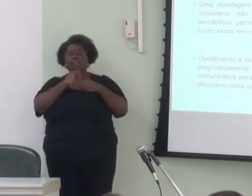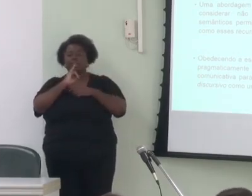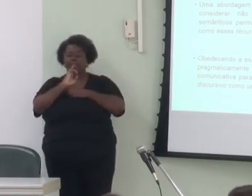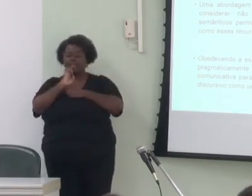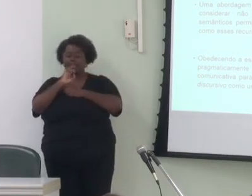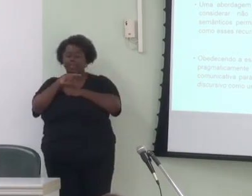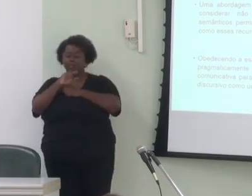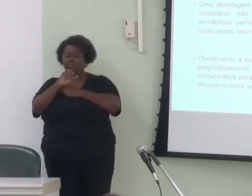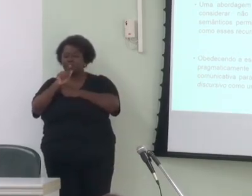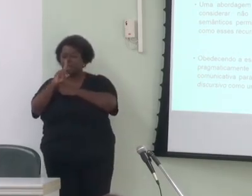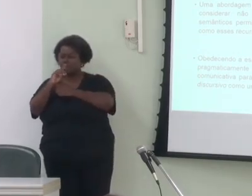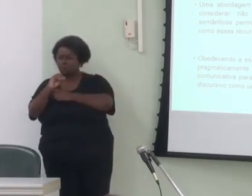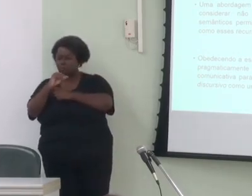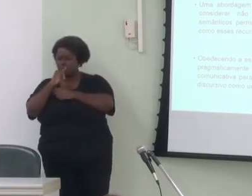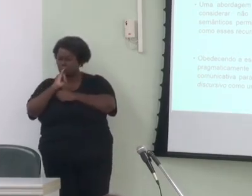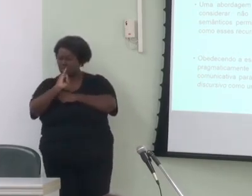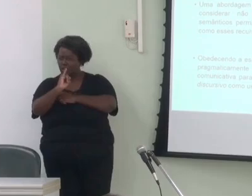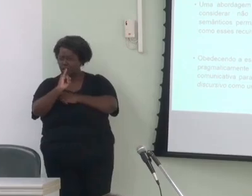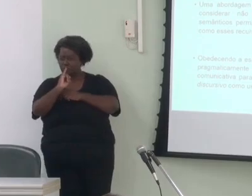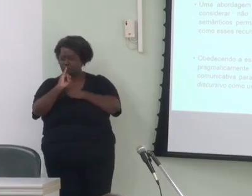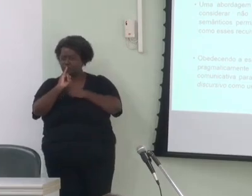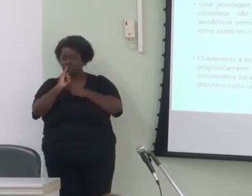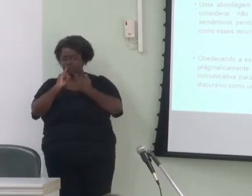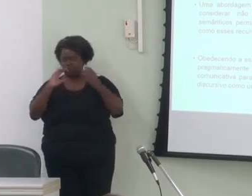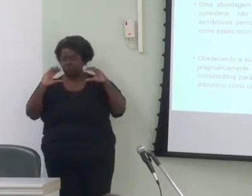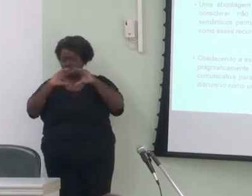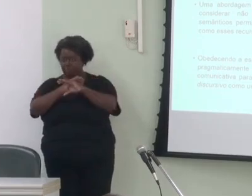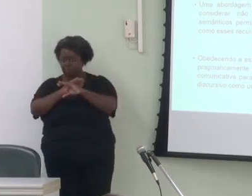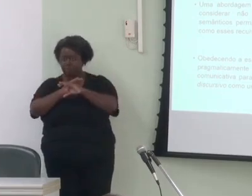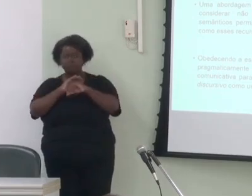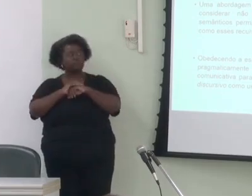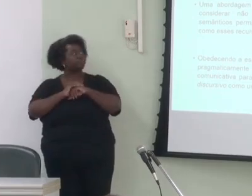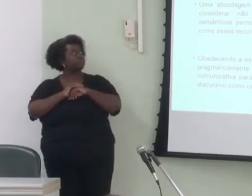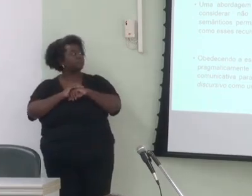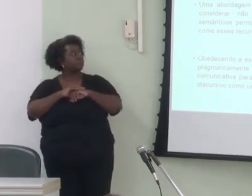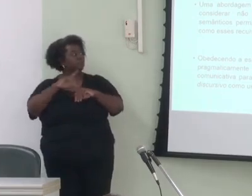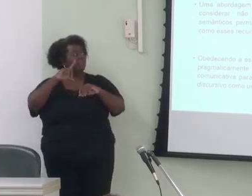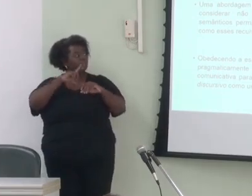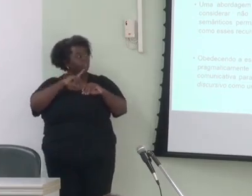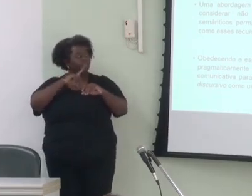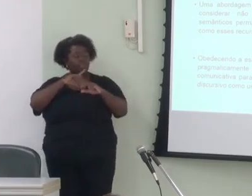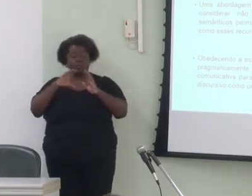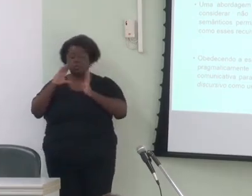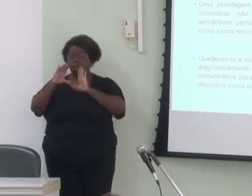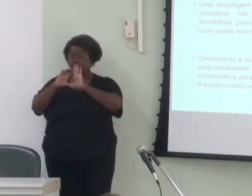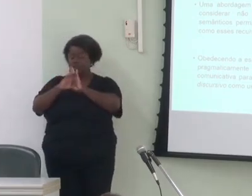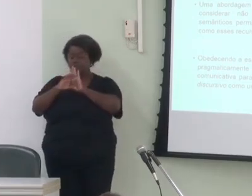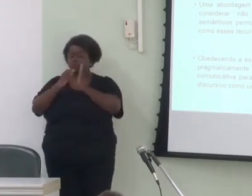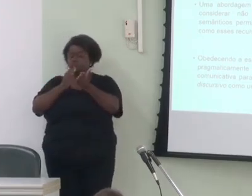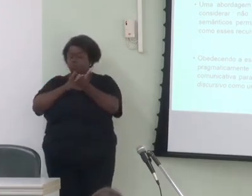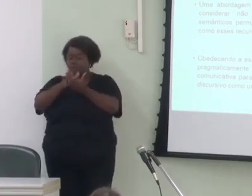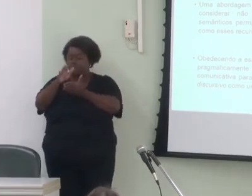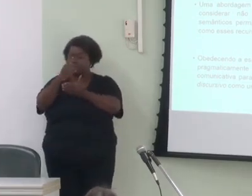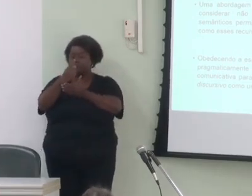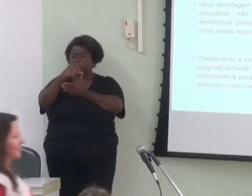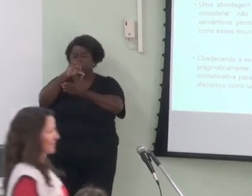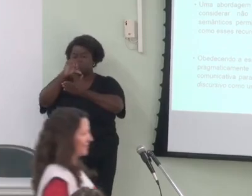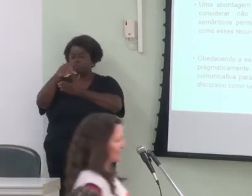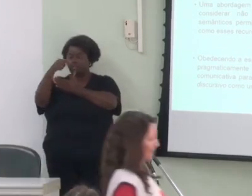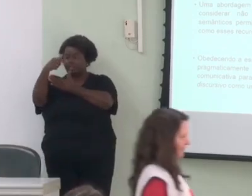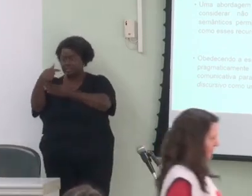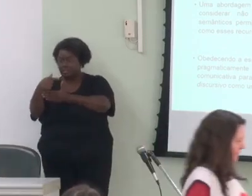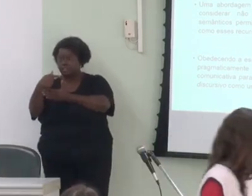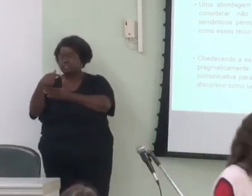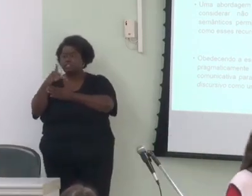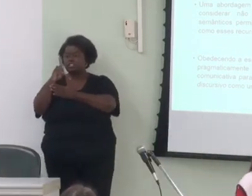de vocativos. O próprio Dick, em um dos últimos capítulos da versão publicada em 97, e também em